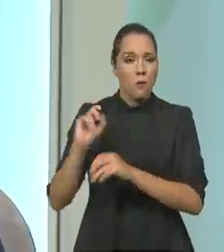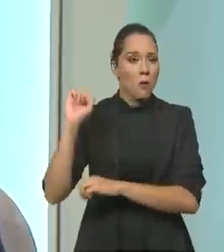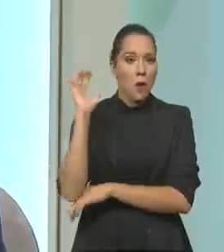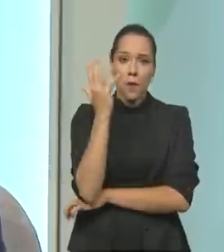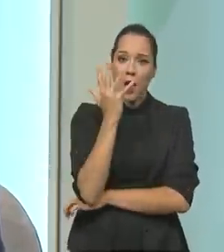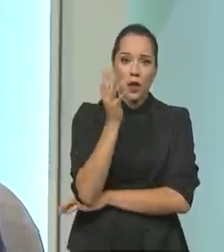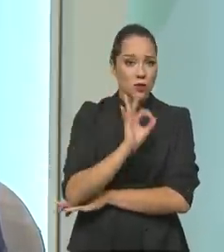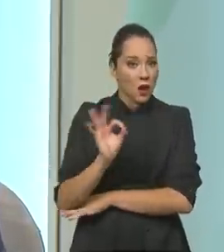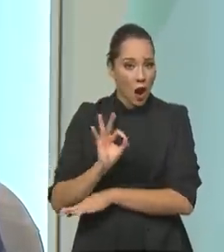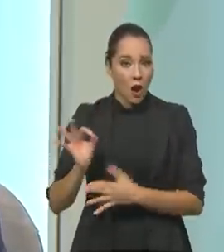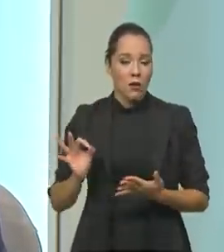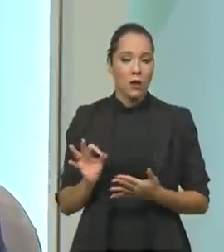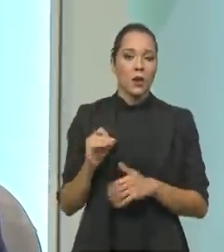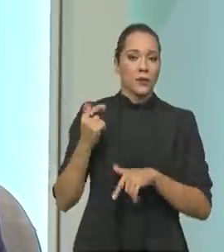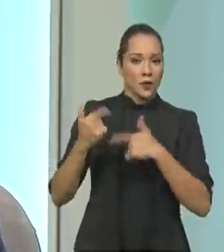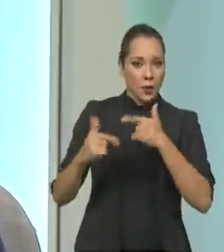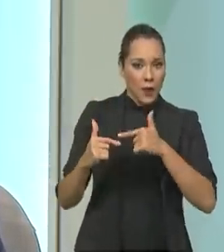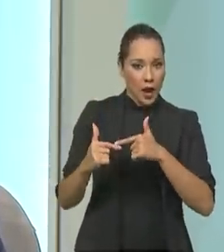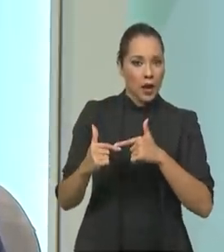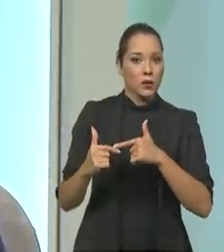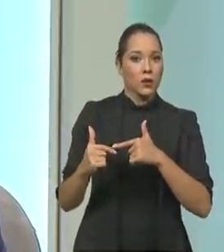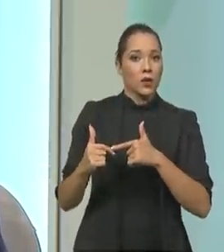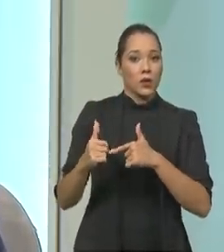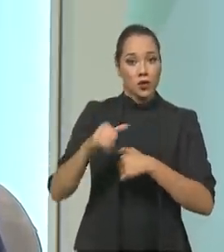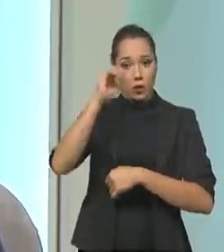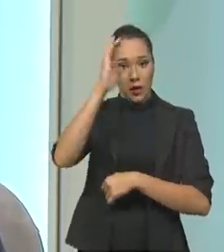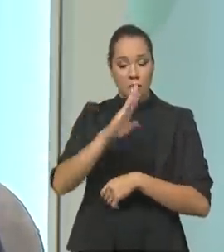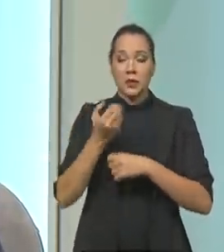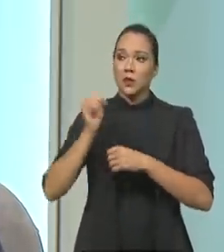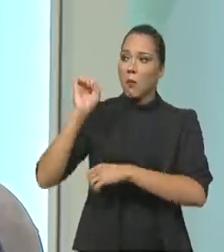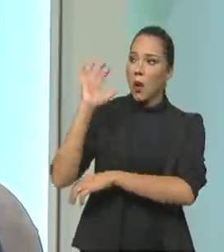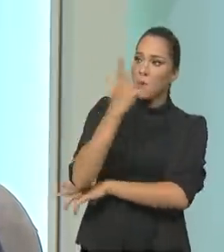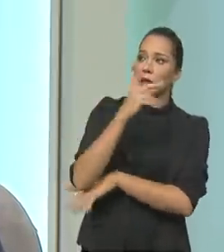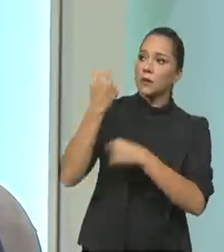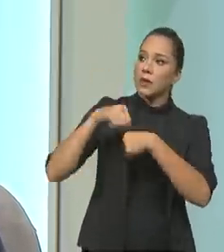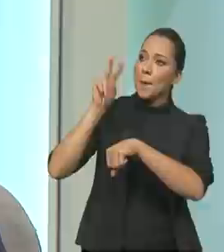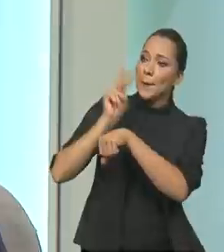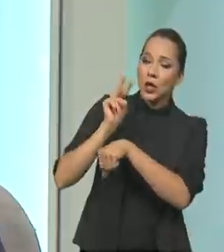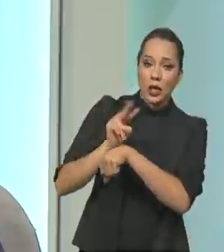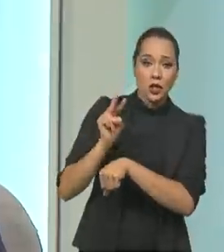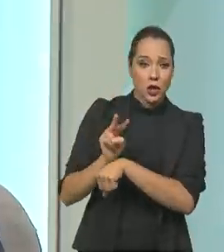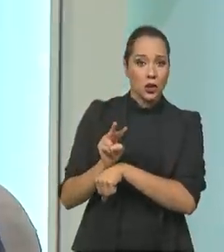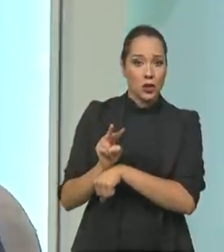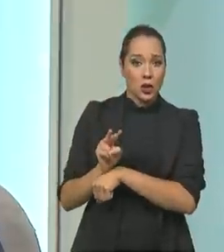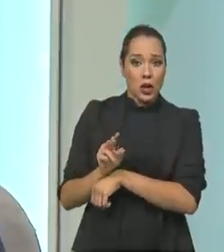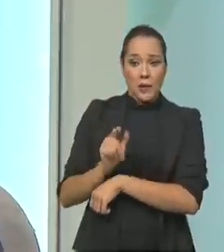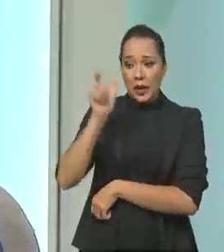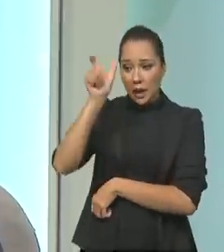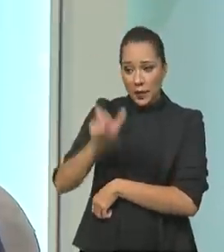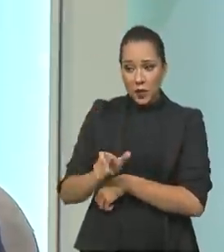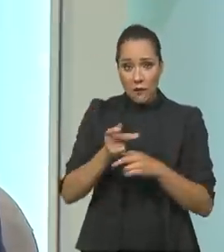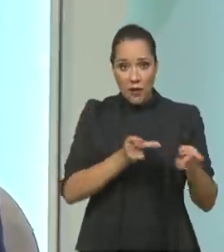Muito pelo contrário. O emprego no turismo, ele precisa que o ambiente esteja preservado para que o cara que vem visitar o